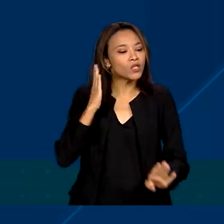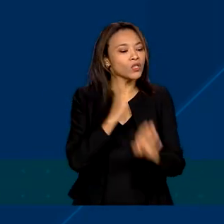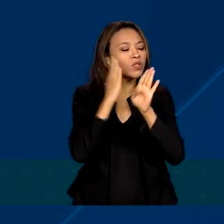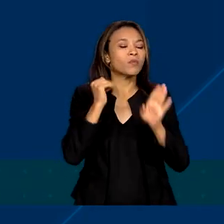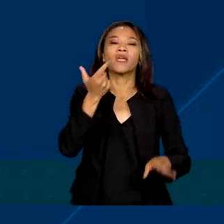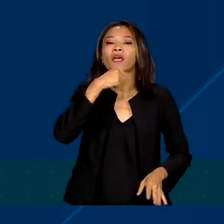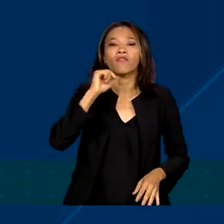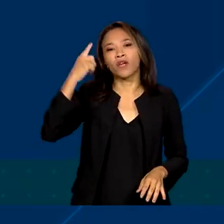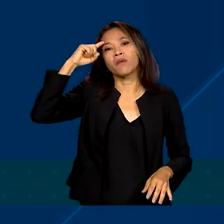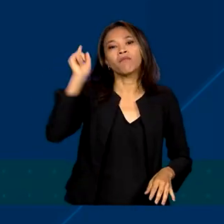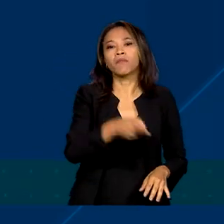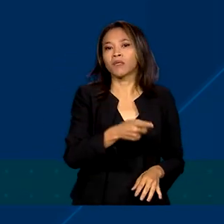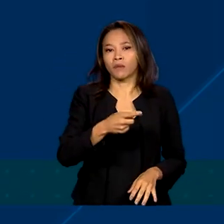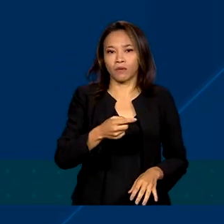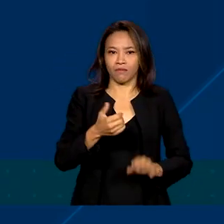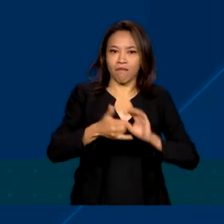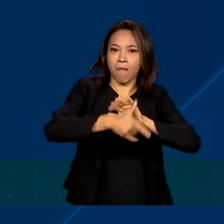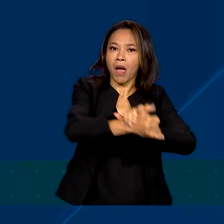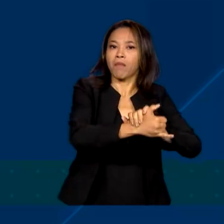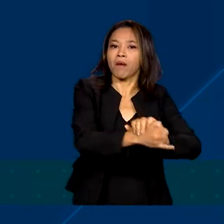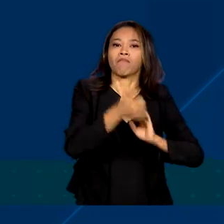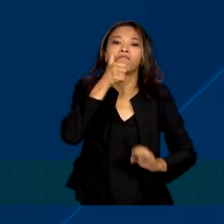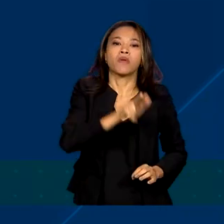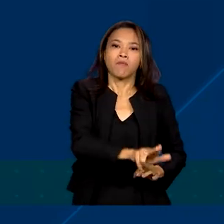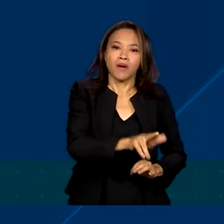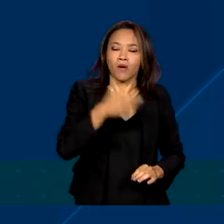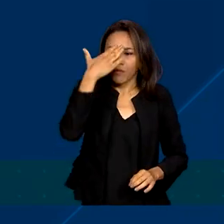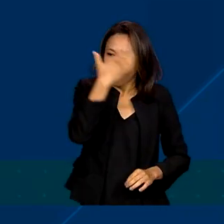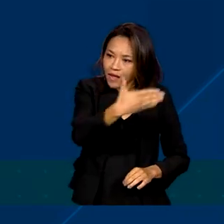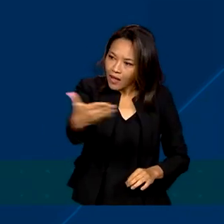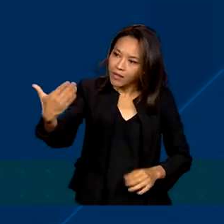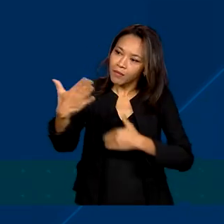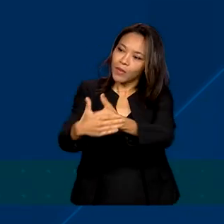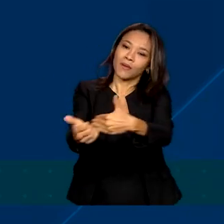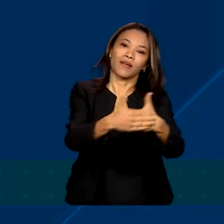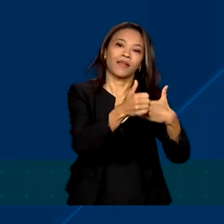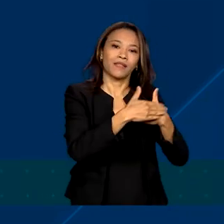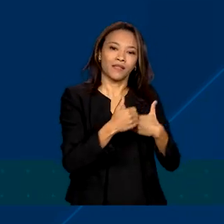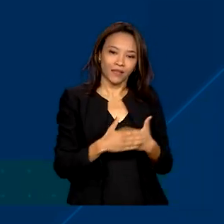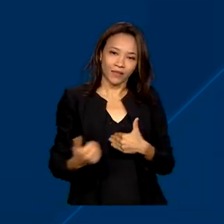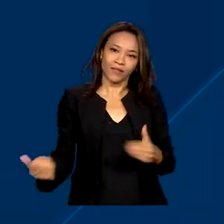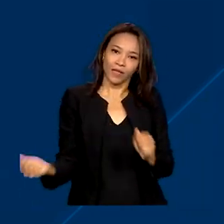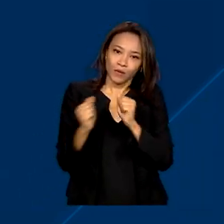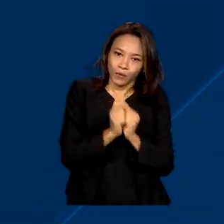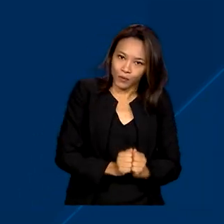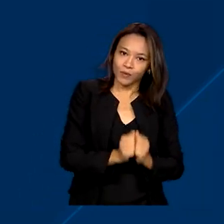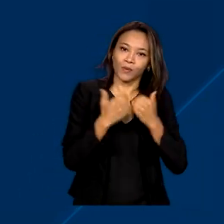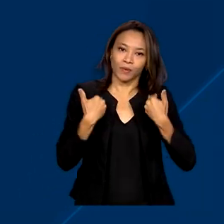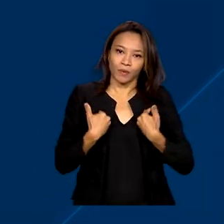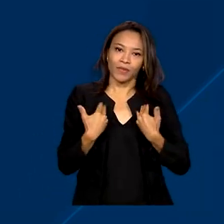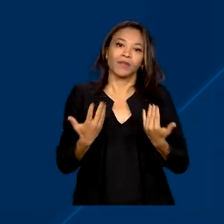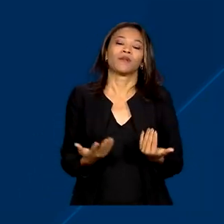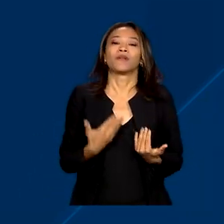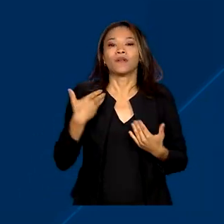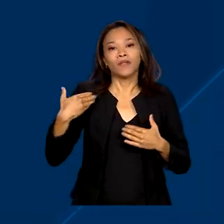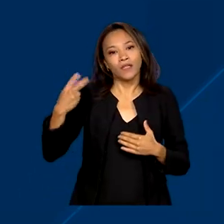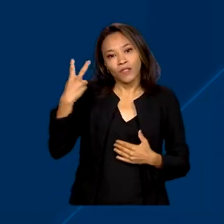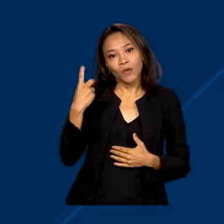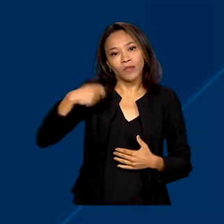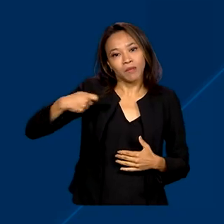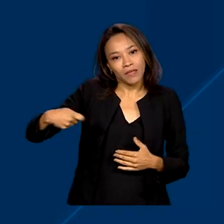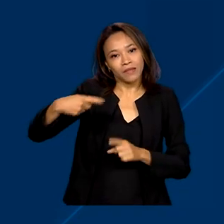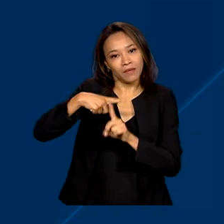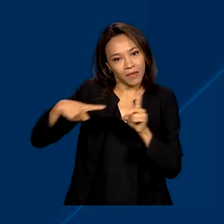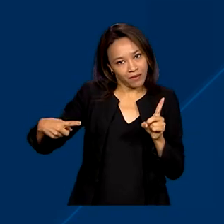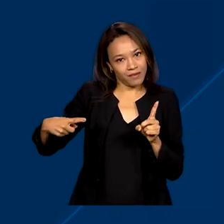matar a irmã. Então, muito obrigada pelo carinho de todas as companheiras e companheiras que têm caminhado junto comigo nesses últimos dois meses e meio